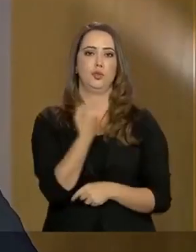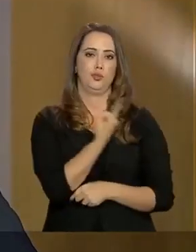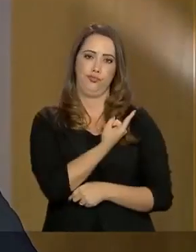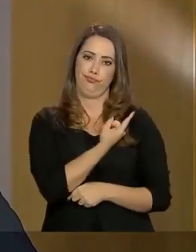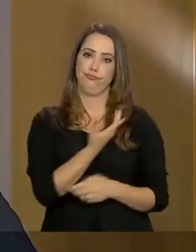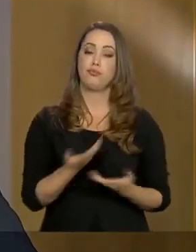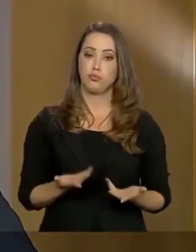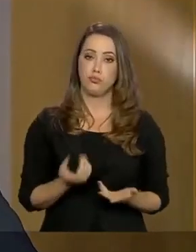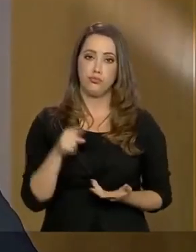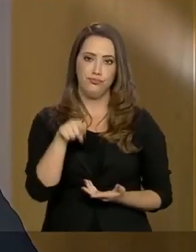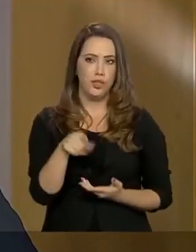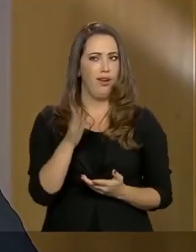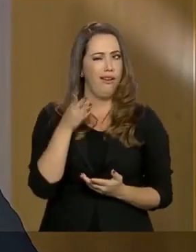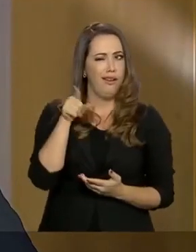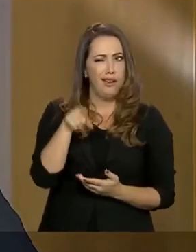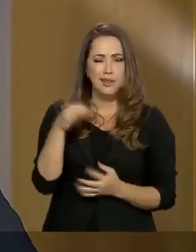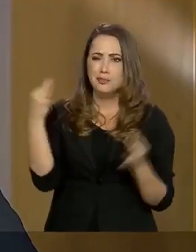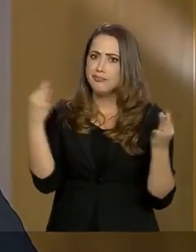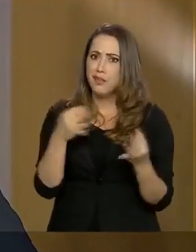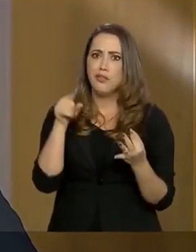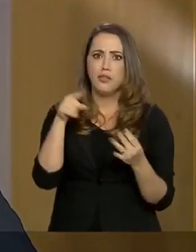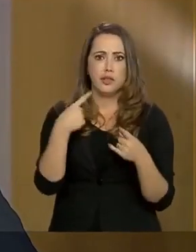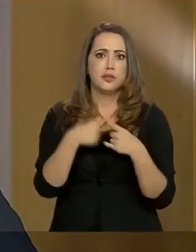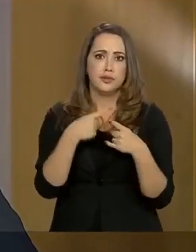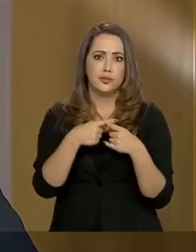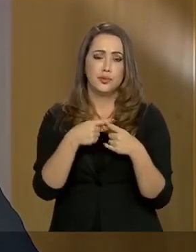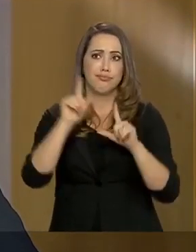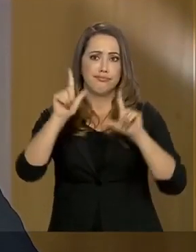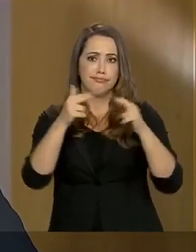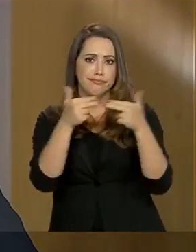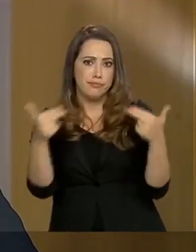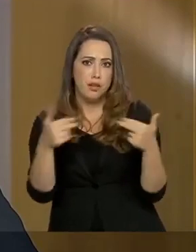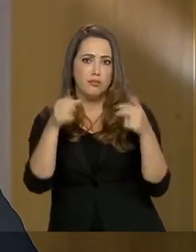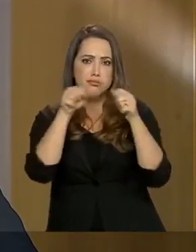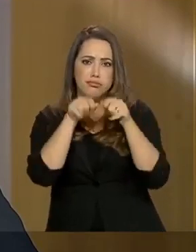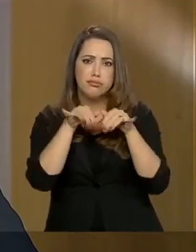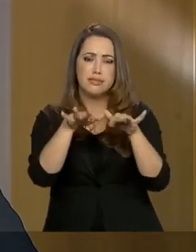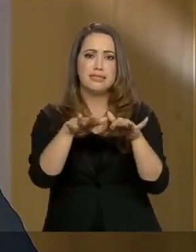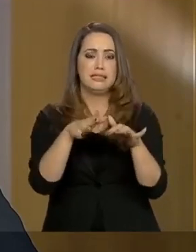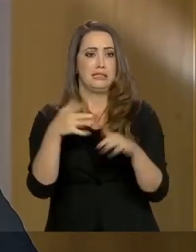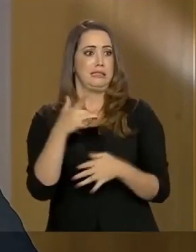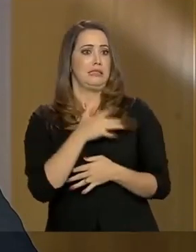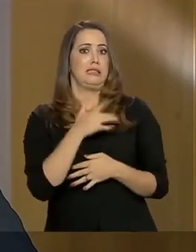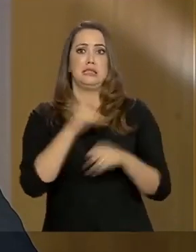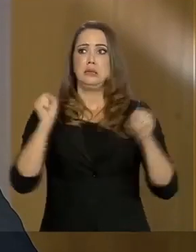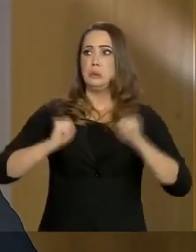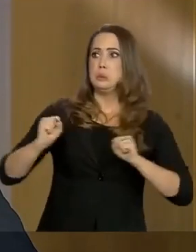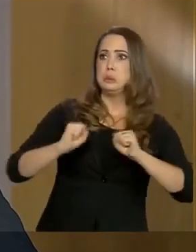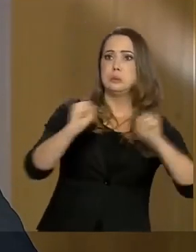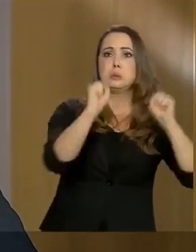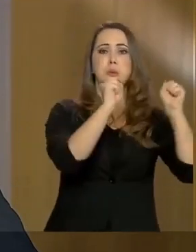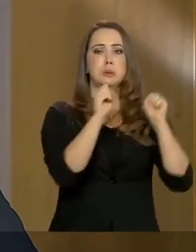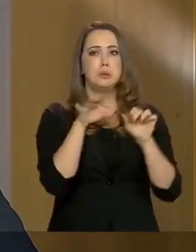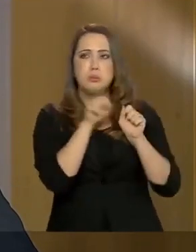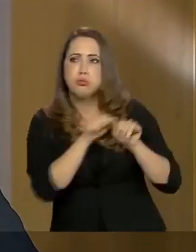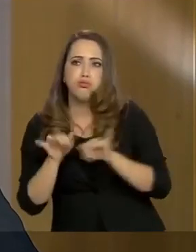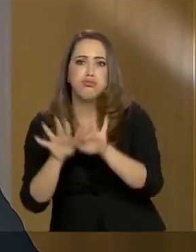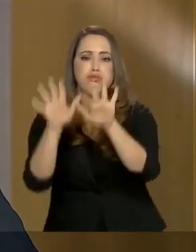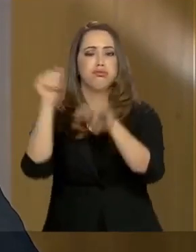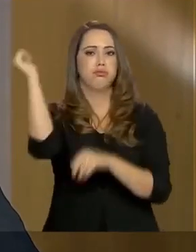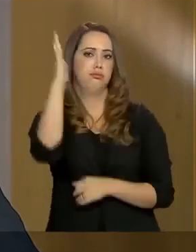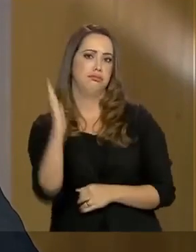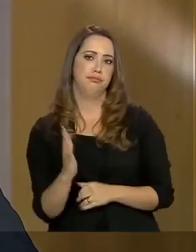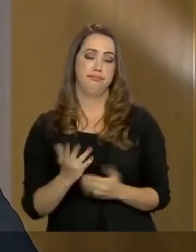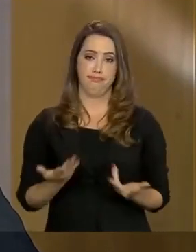nosso. O cenário perfeito potencializado pela mídia para que uma verdadeira histeria se espalhasse pelo nosso país.